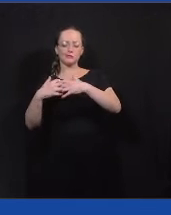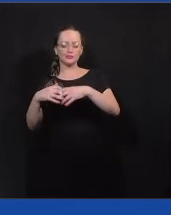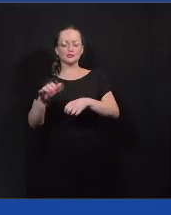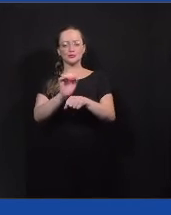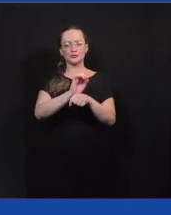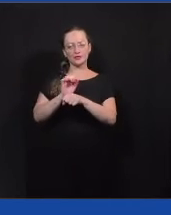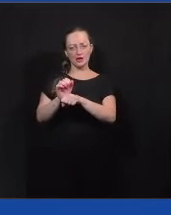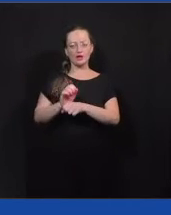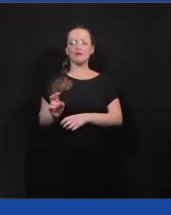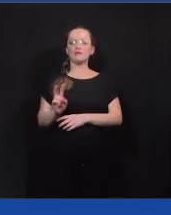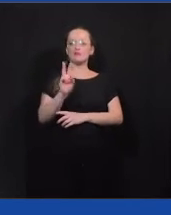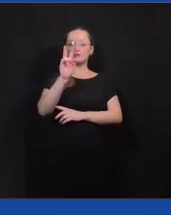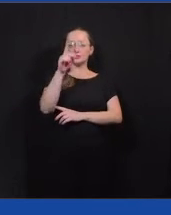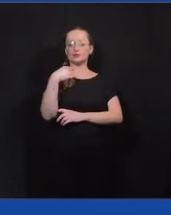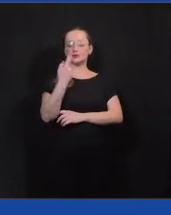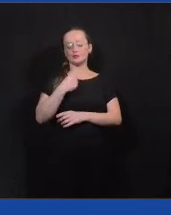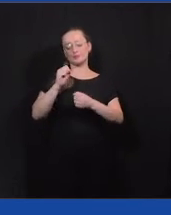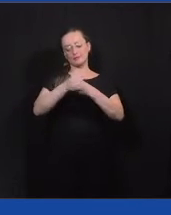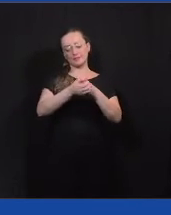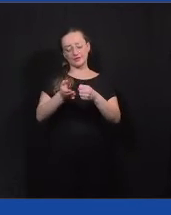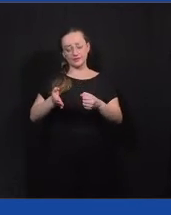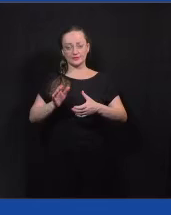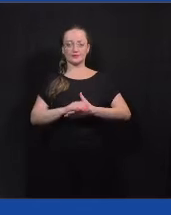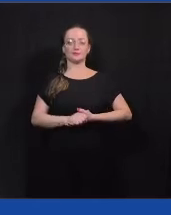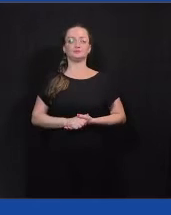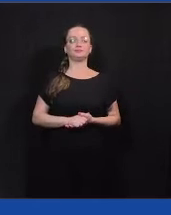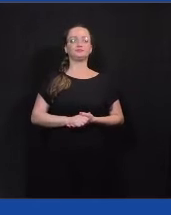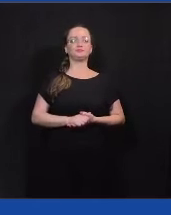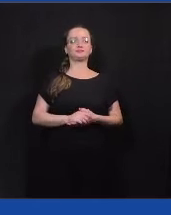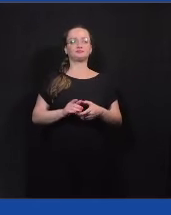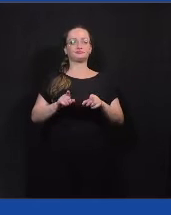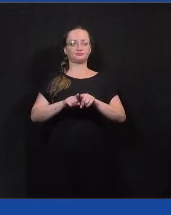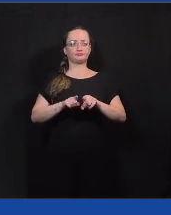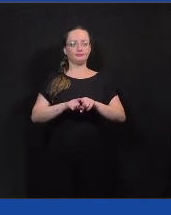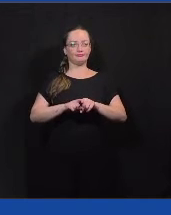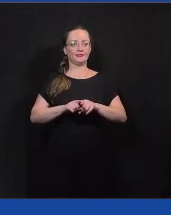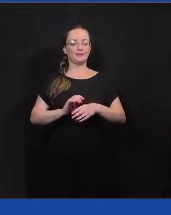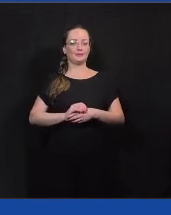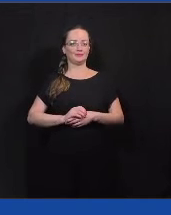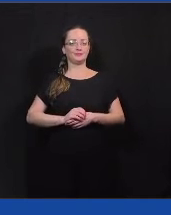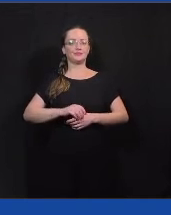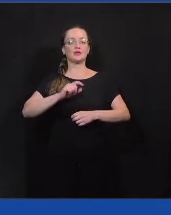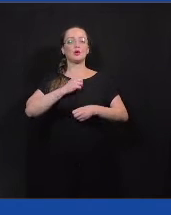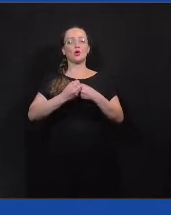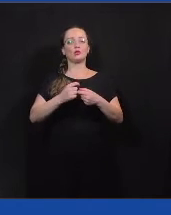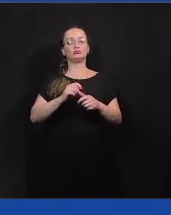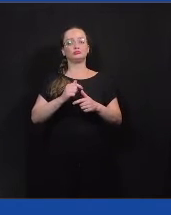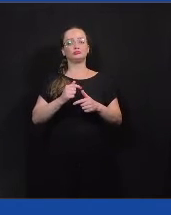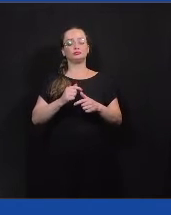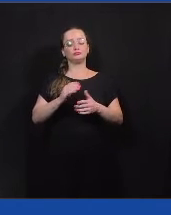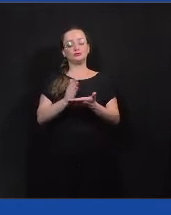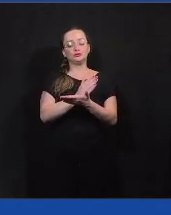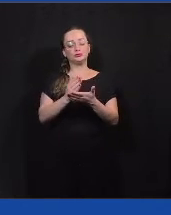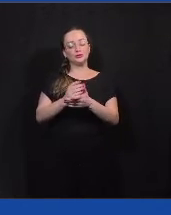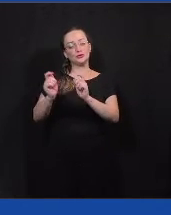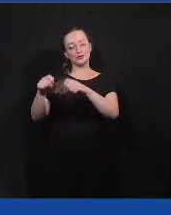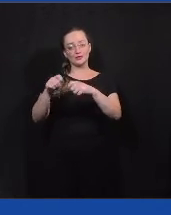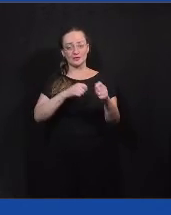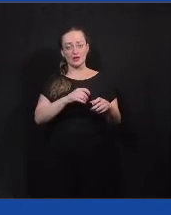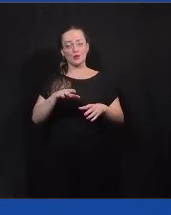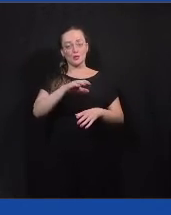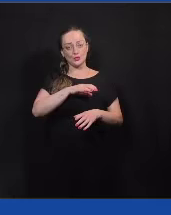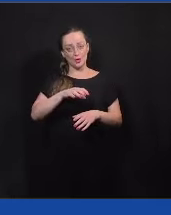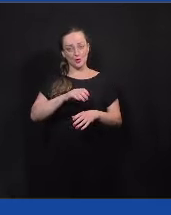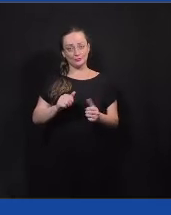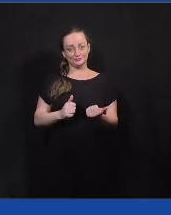a valorização da nossa democracia, como que são divididas as competências entre os órgãos, como